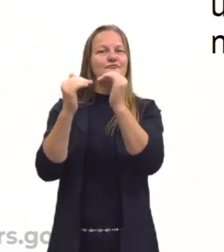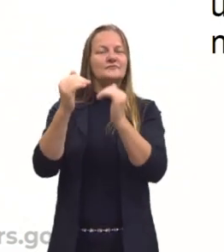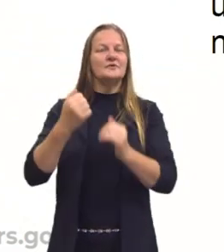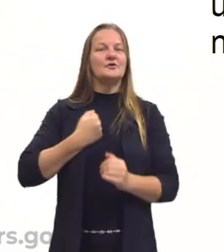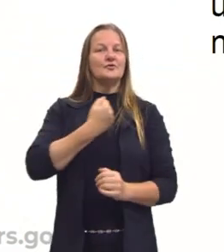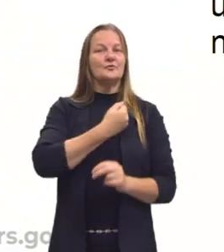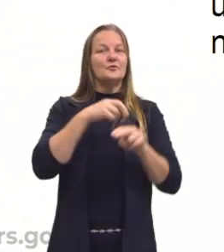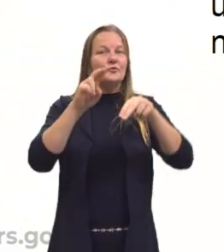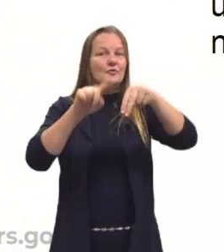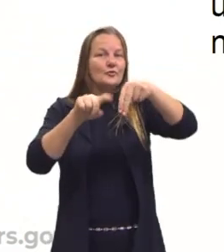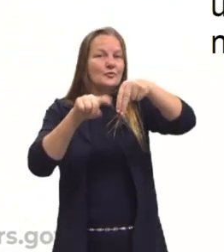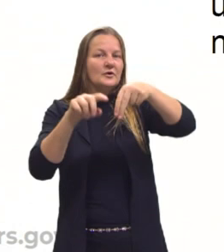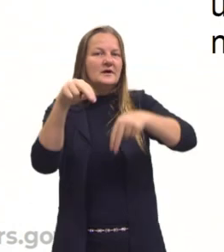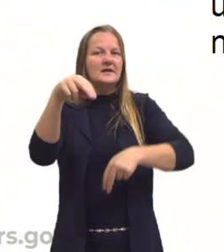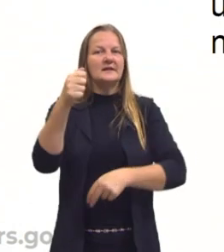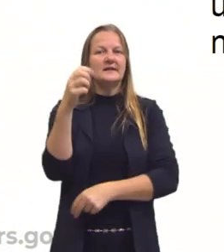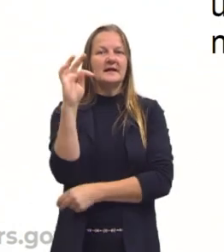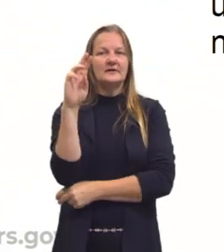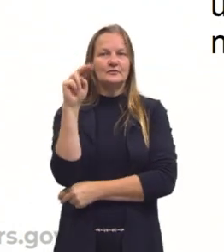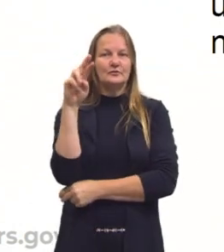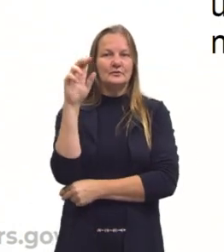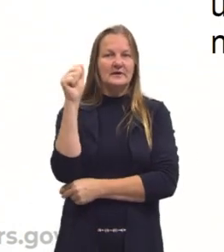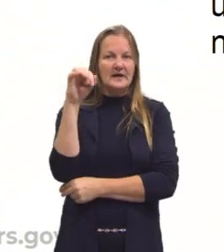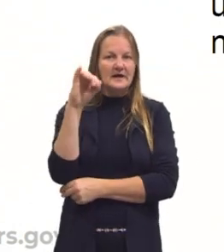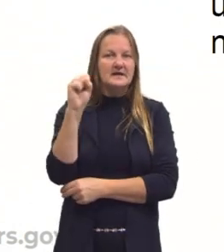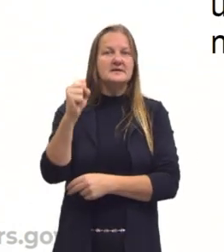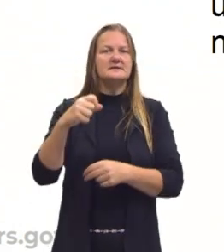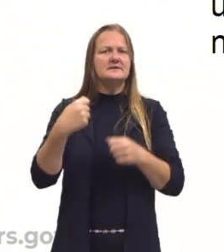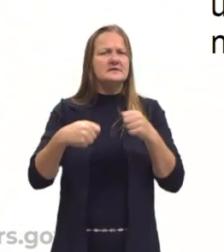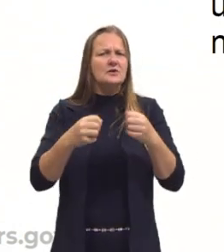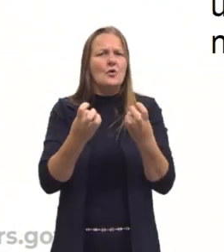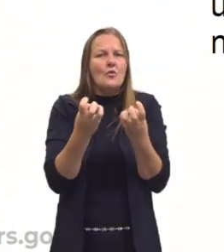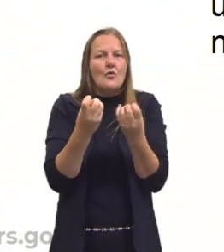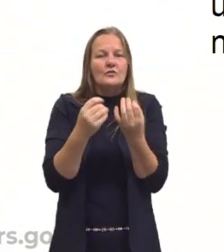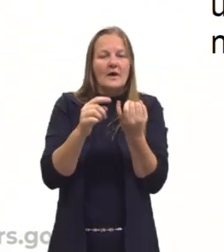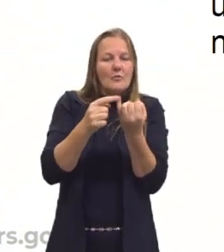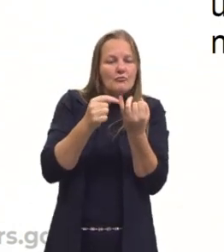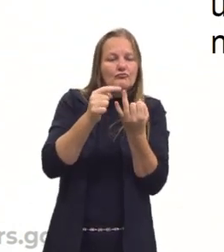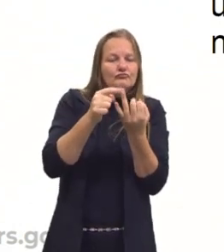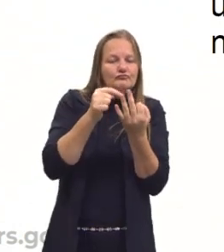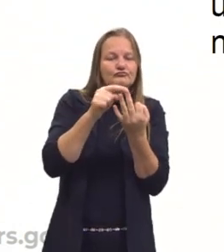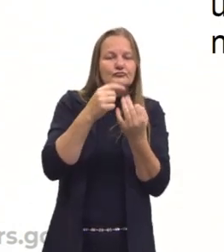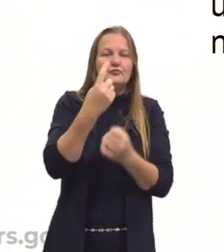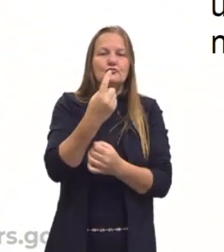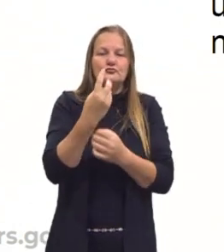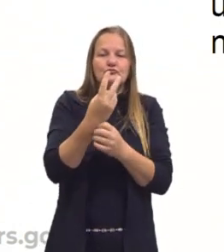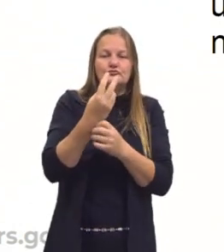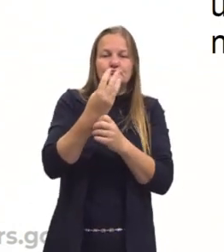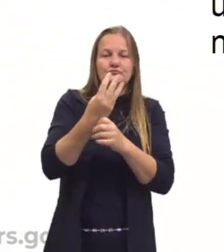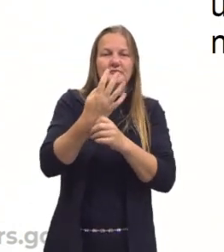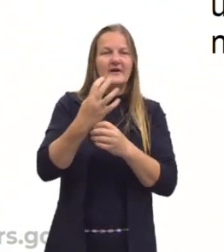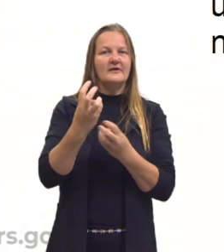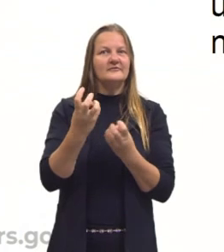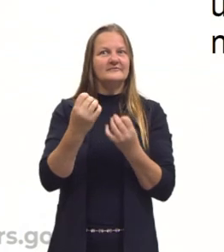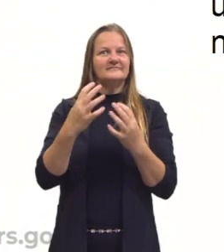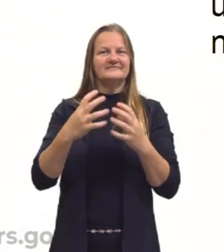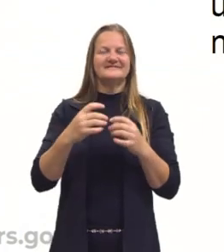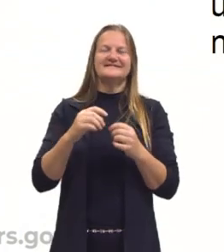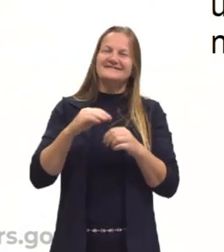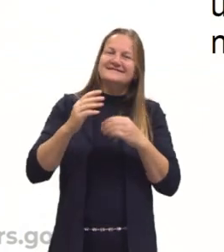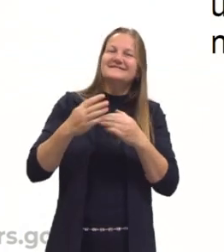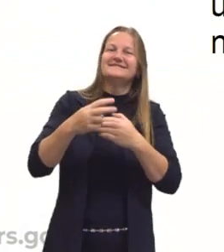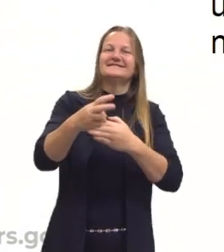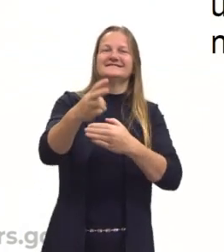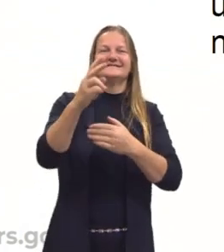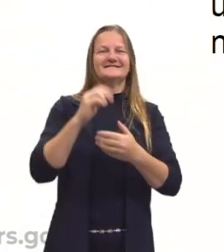naturais que a gente começa, com essa necessidade de contagem, um, dois, três, quatro, assim por diante.